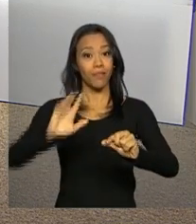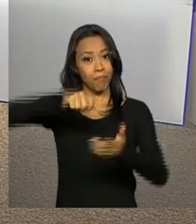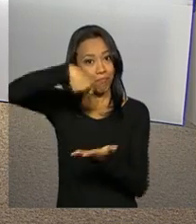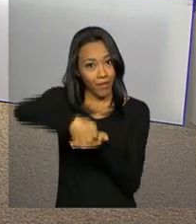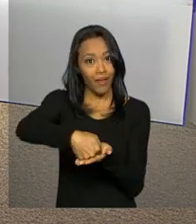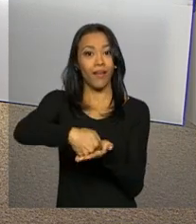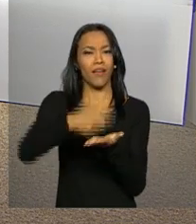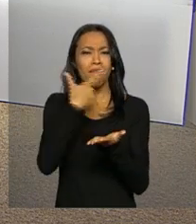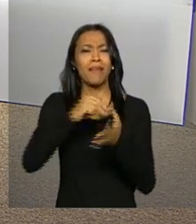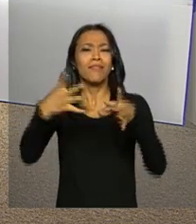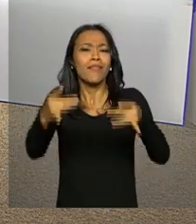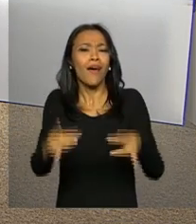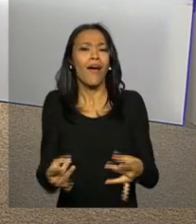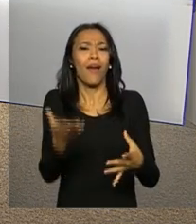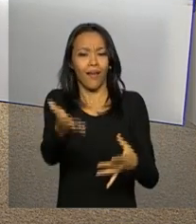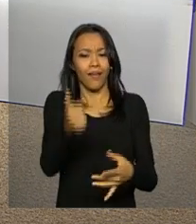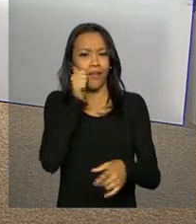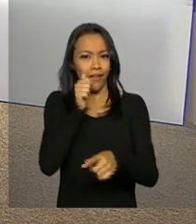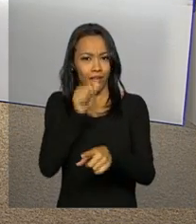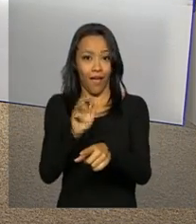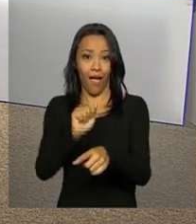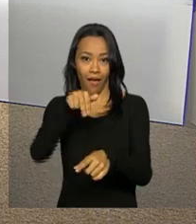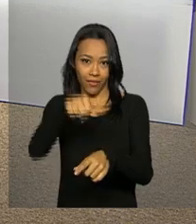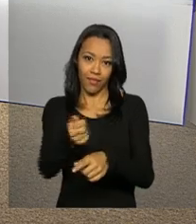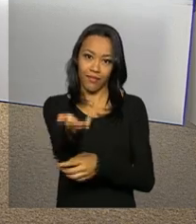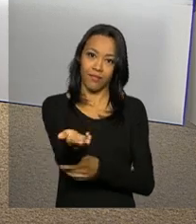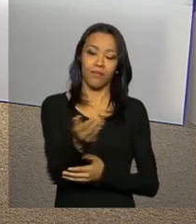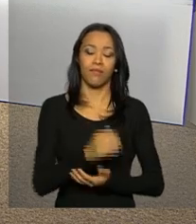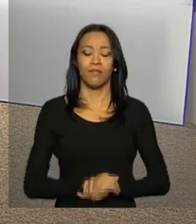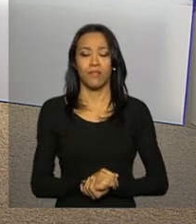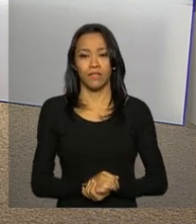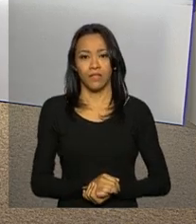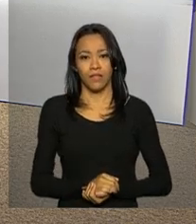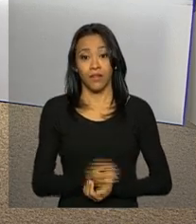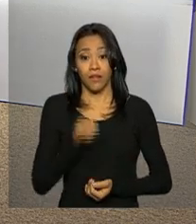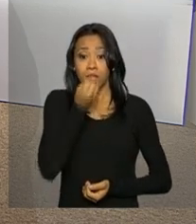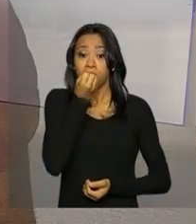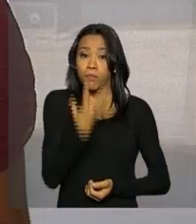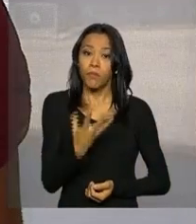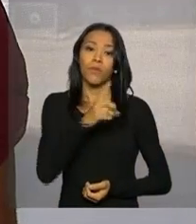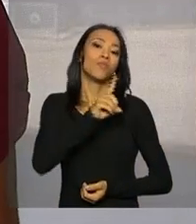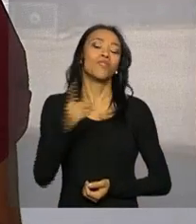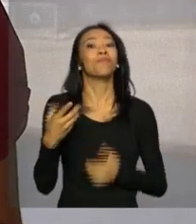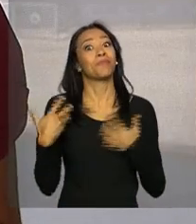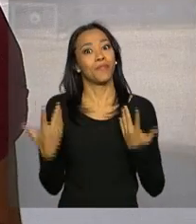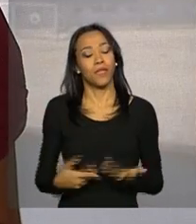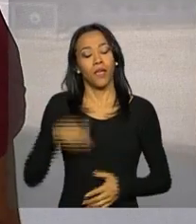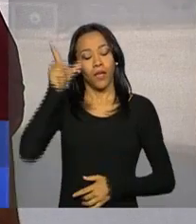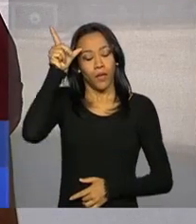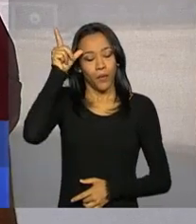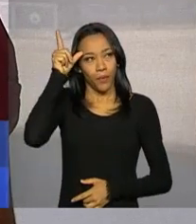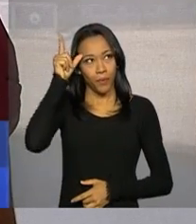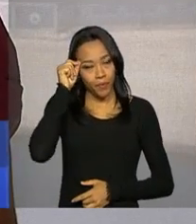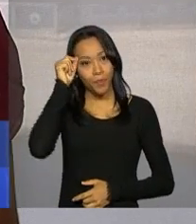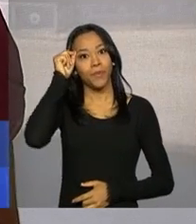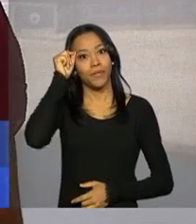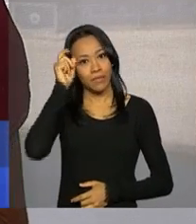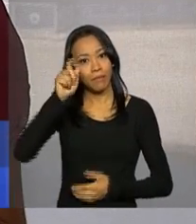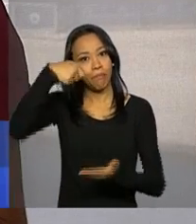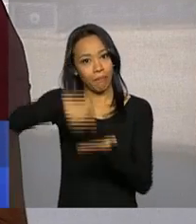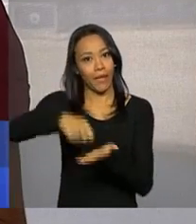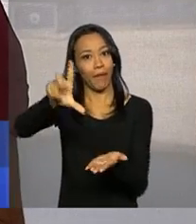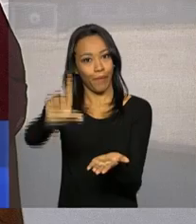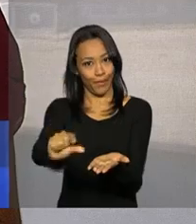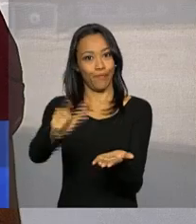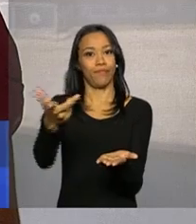os detalhes é a repórter Ana Gabriela Salles. Bom dia, Ana. Bom dia, Jaime. Pois é um alívio aí para o bolso do consumidor.